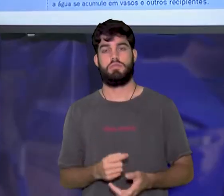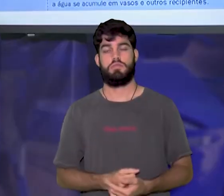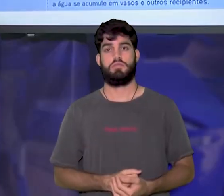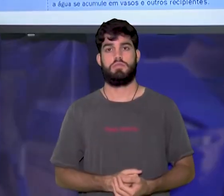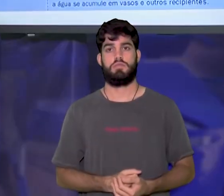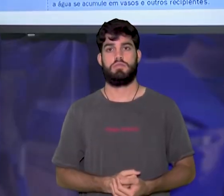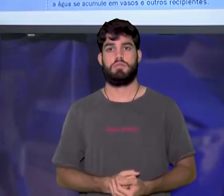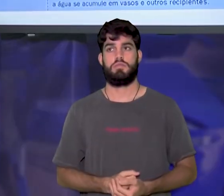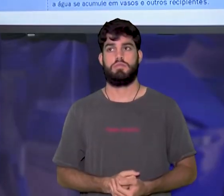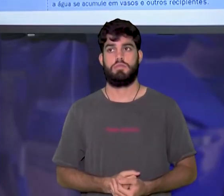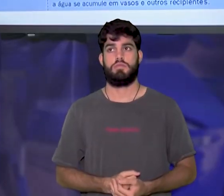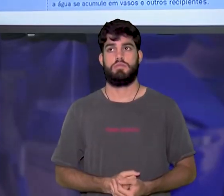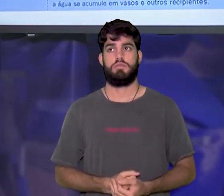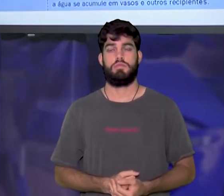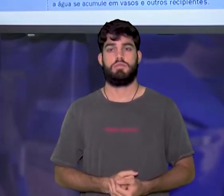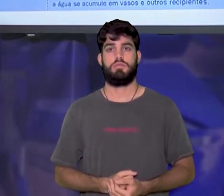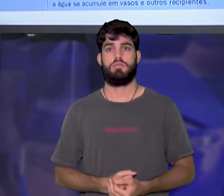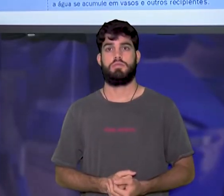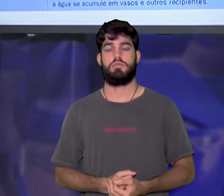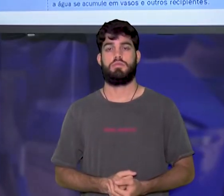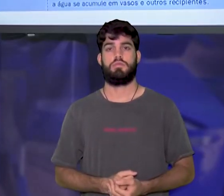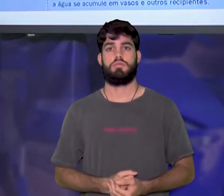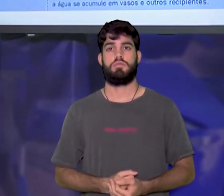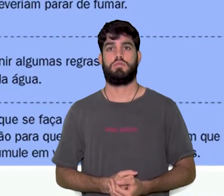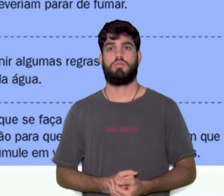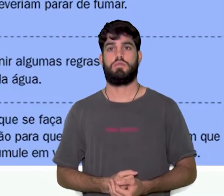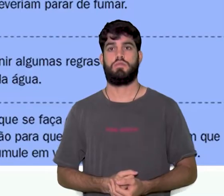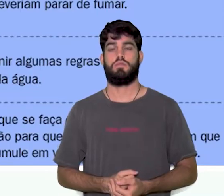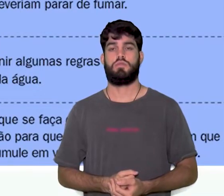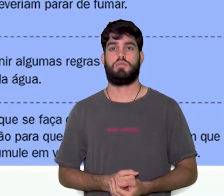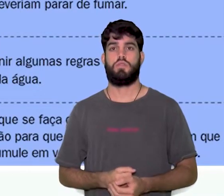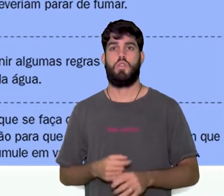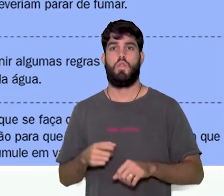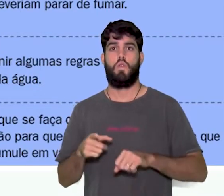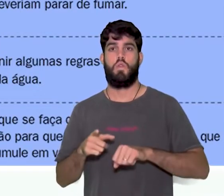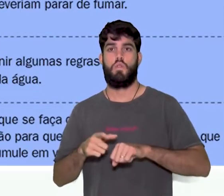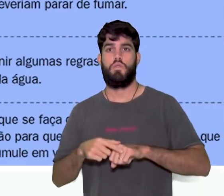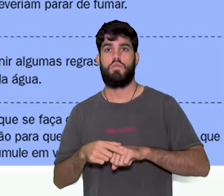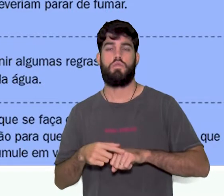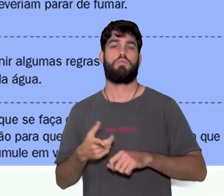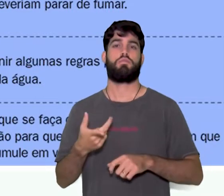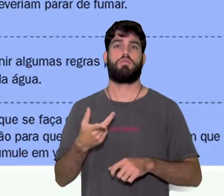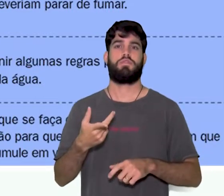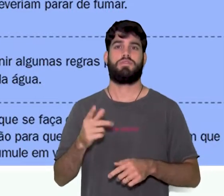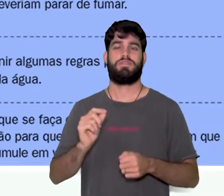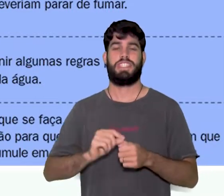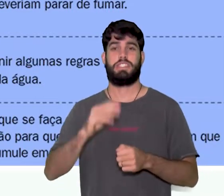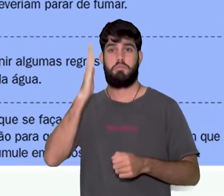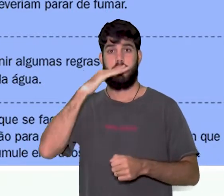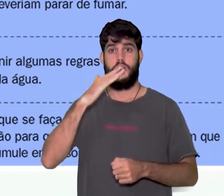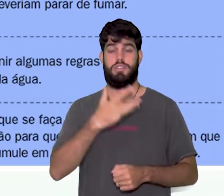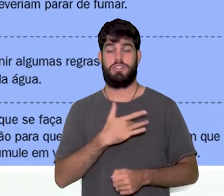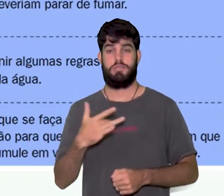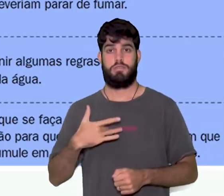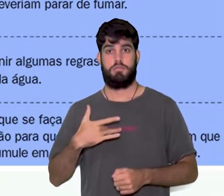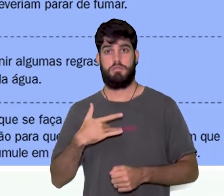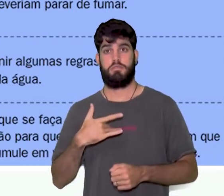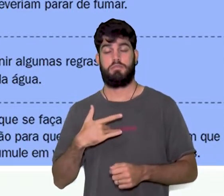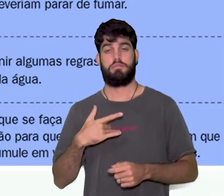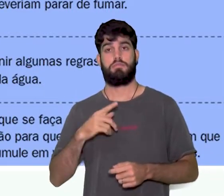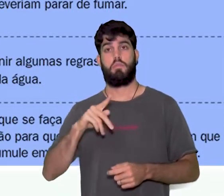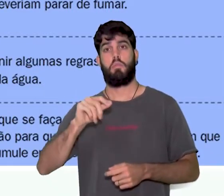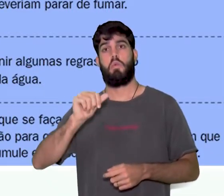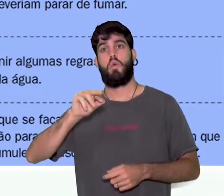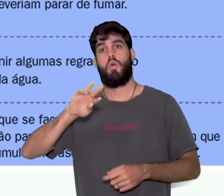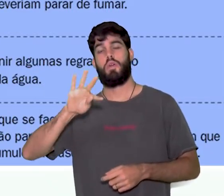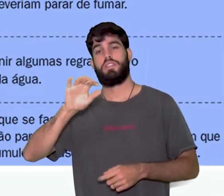ideias. A terceira diz, o fumo faz mal à saúde, portanto, as pessoas deveriam